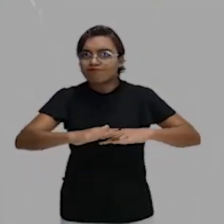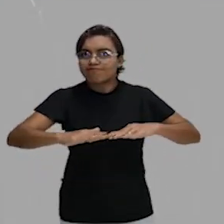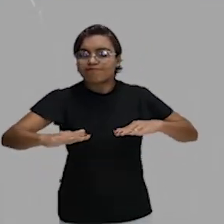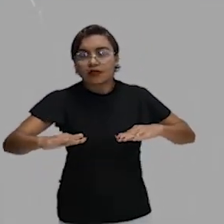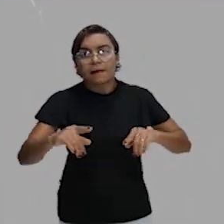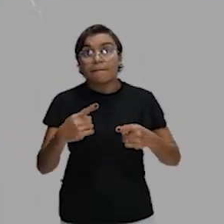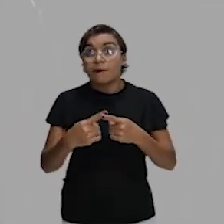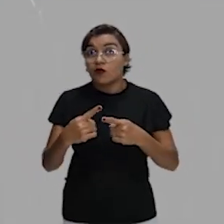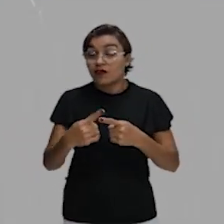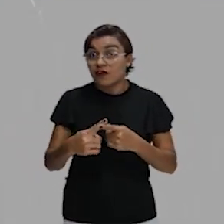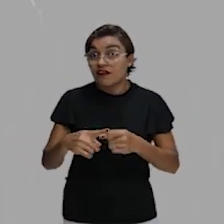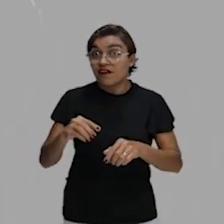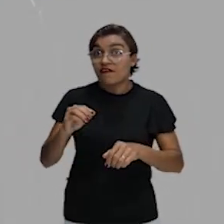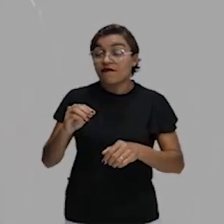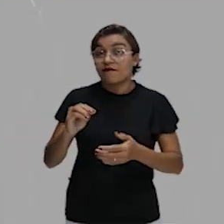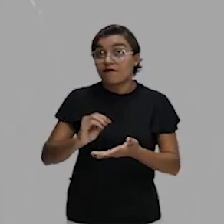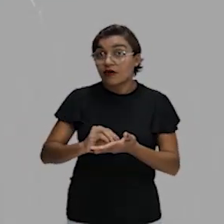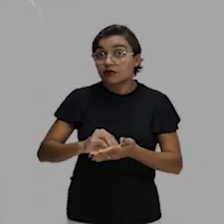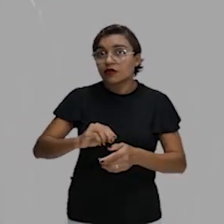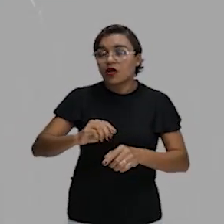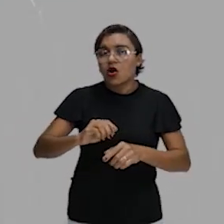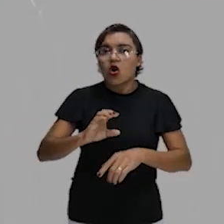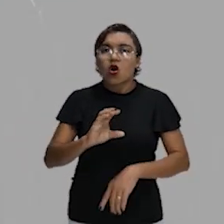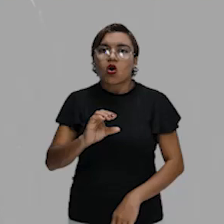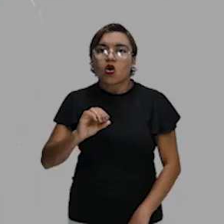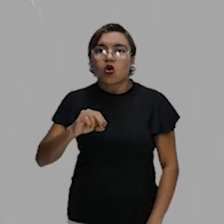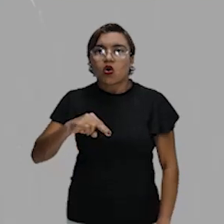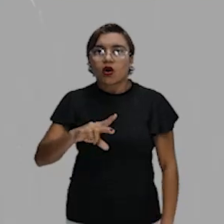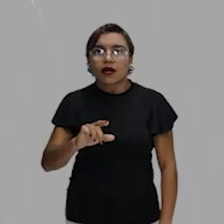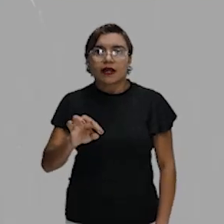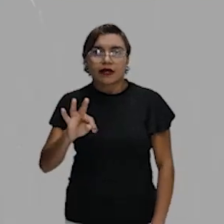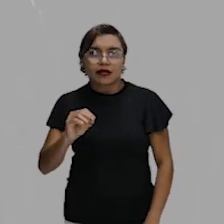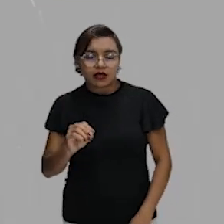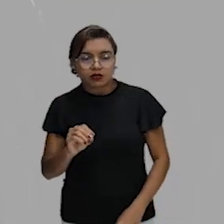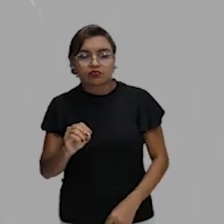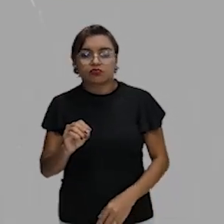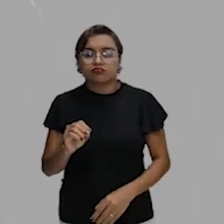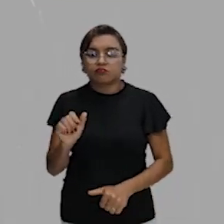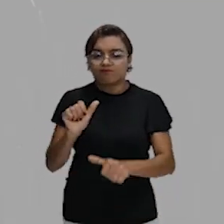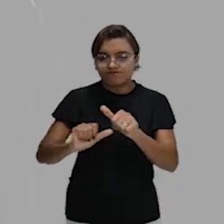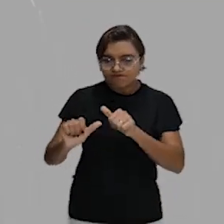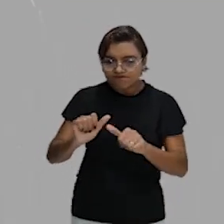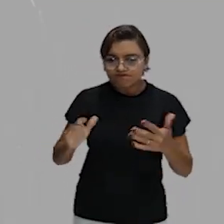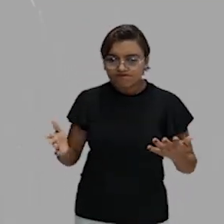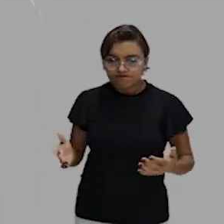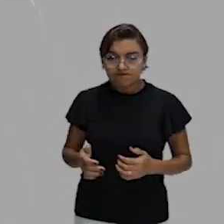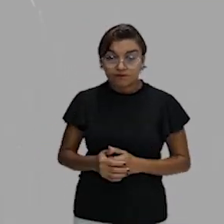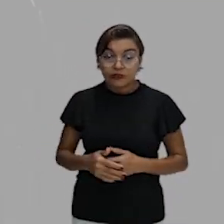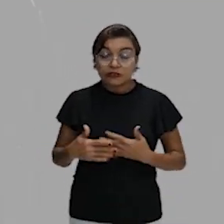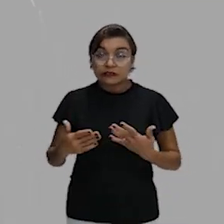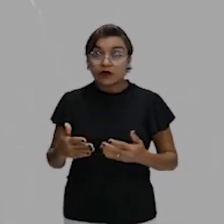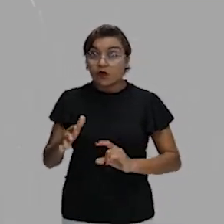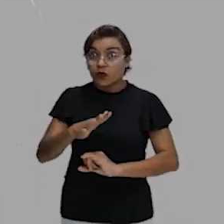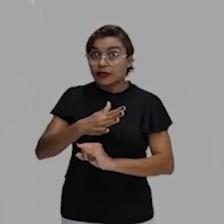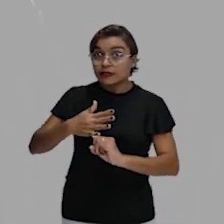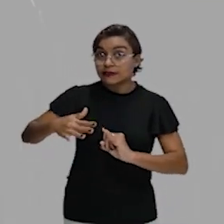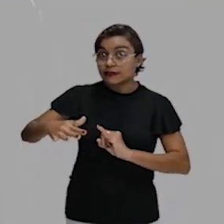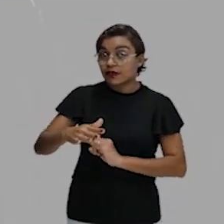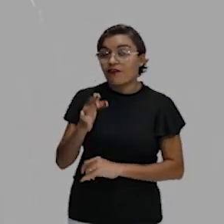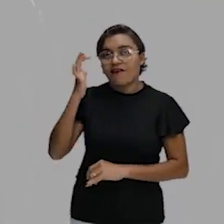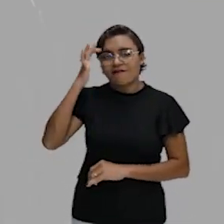o concreto, o asfalto, ele retém maior calor. Beleza? Então, ele é de calor aí, facinho, né? Não vai errar mais.